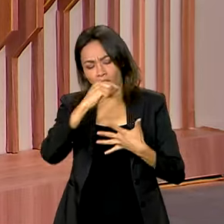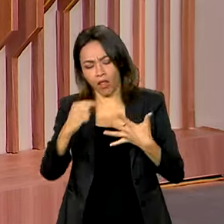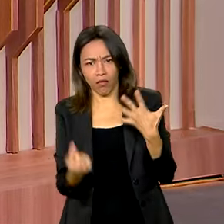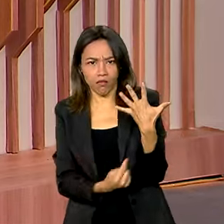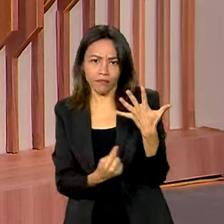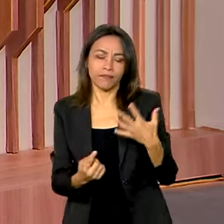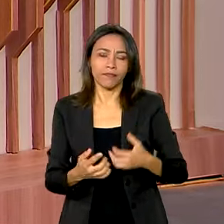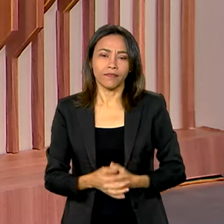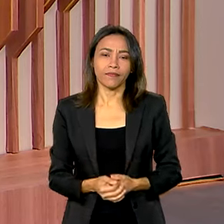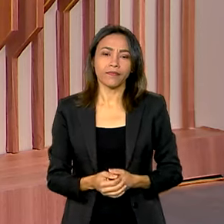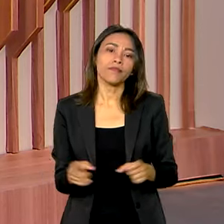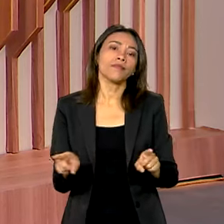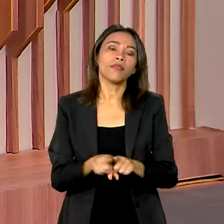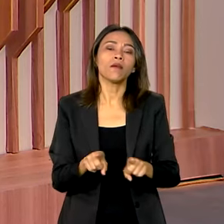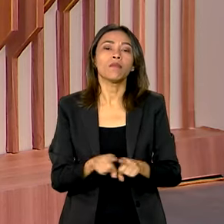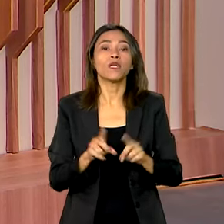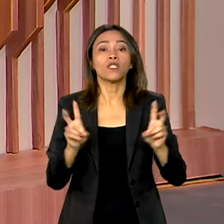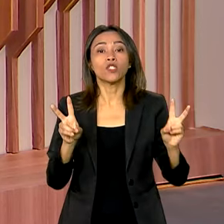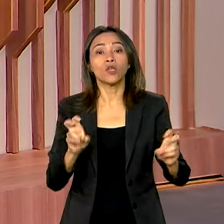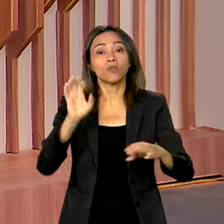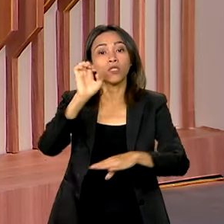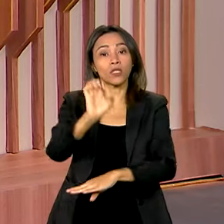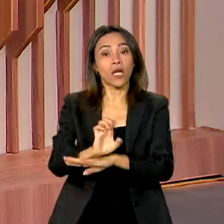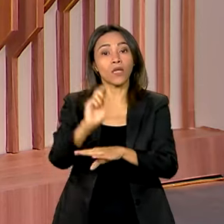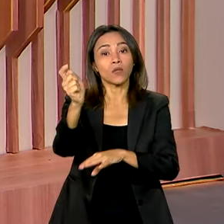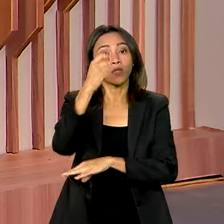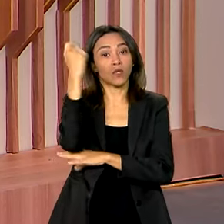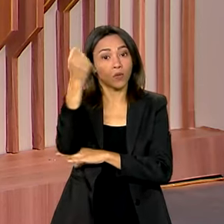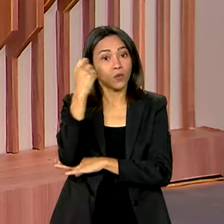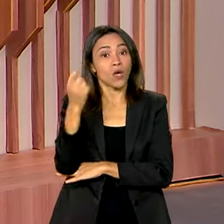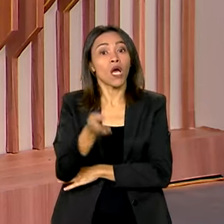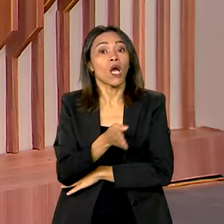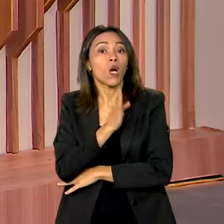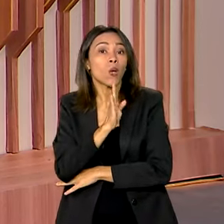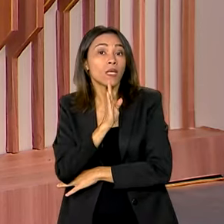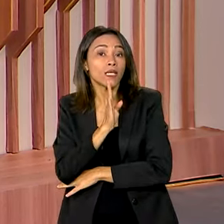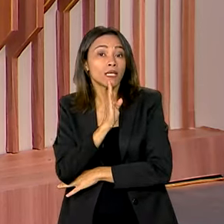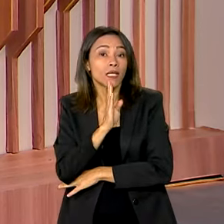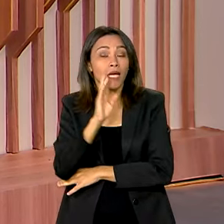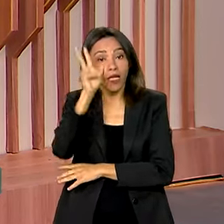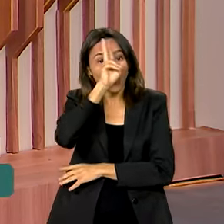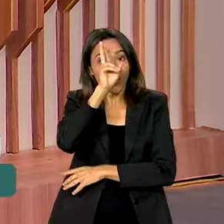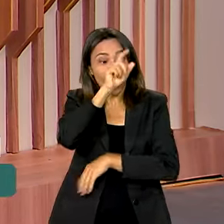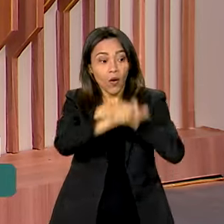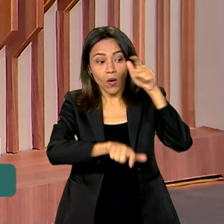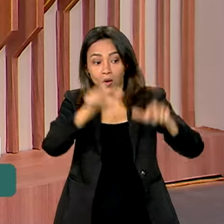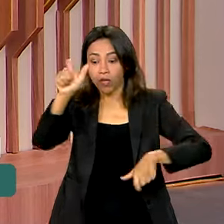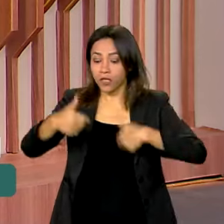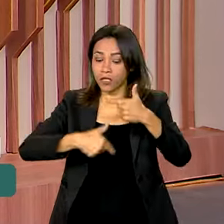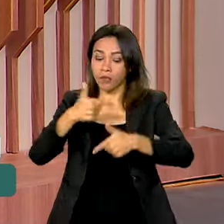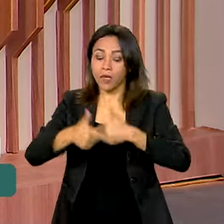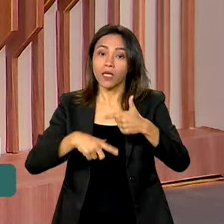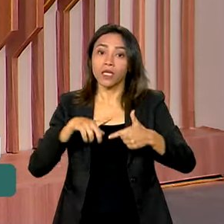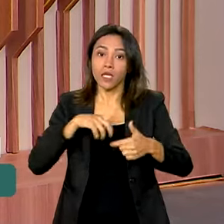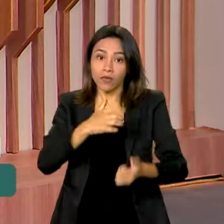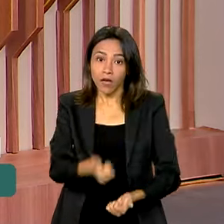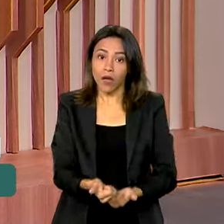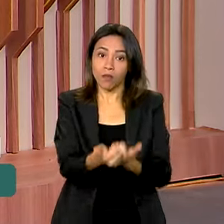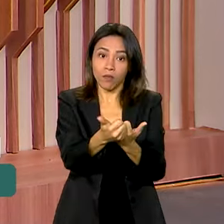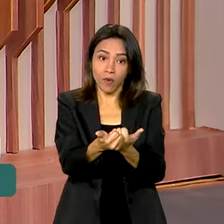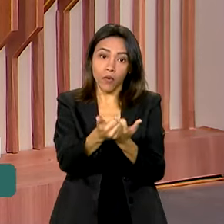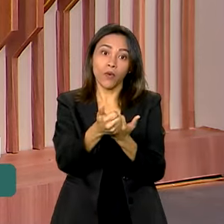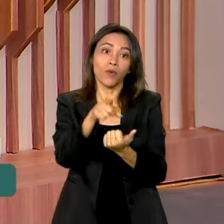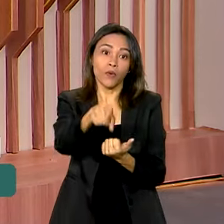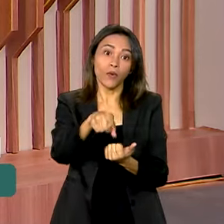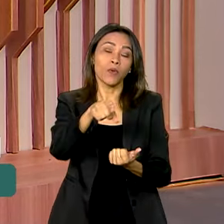E ainda sobre o Rio Grande do Sul, vamos conhecer a história de trabalhadores que receberam apoio federal e seguem firmes em